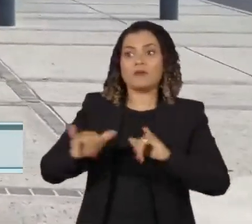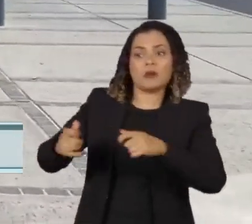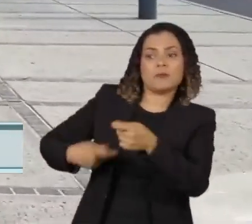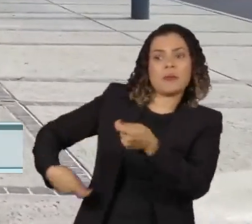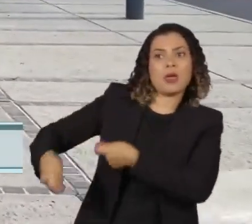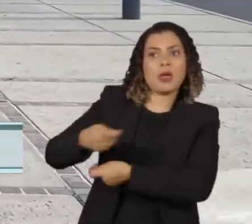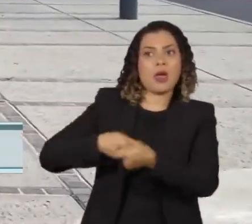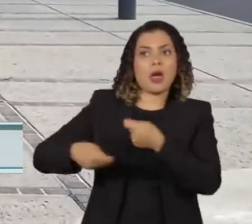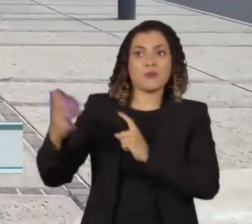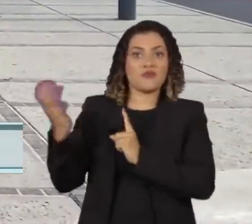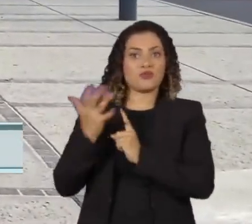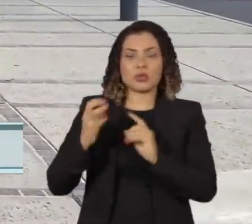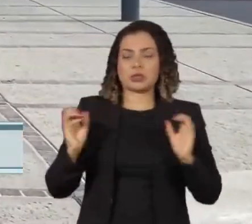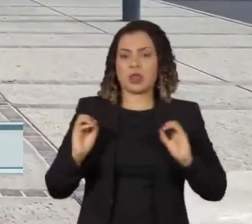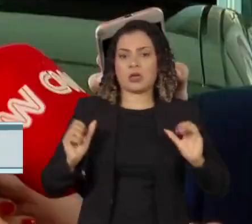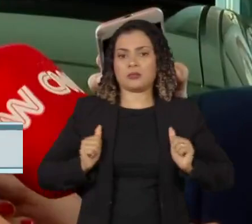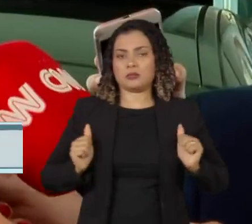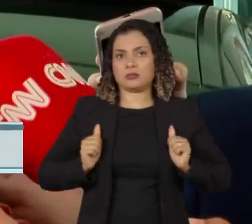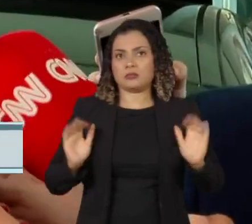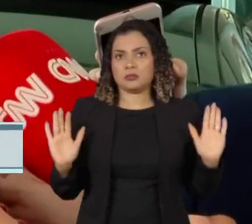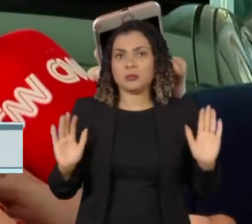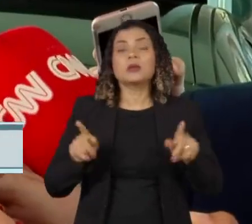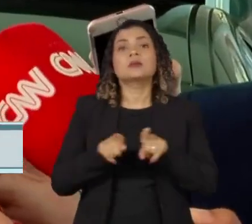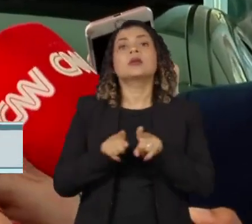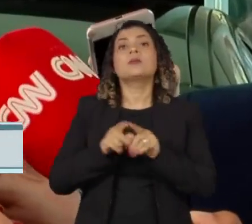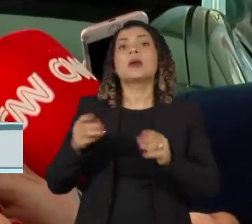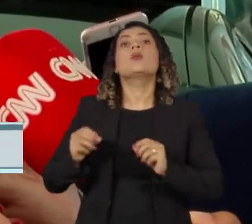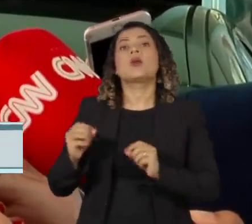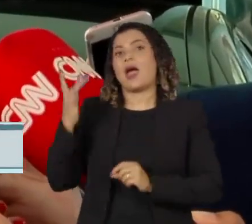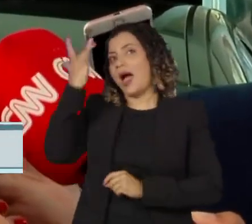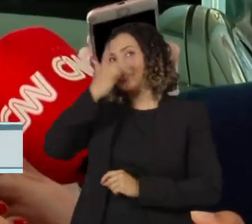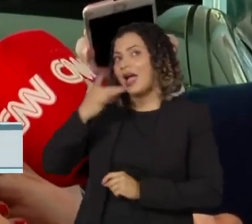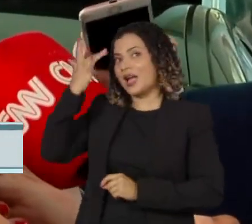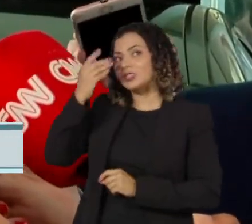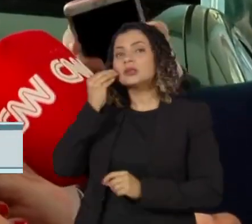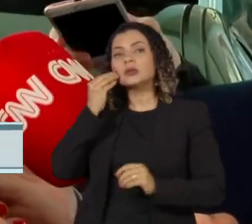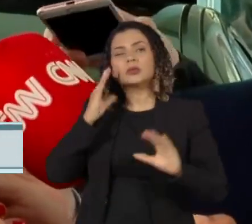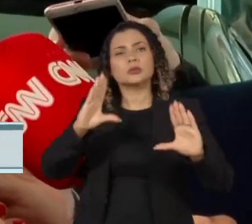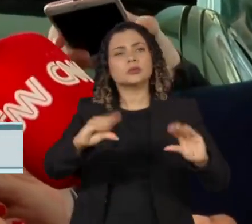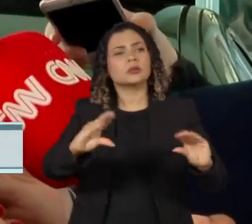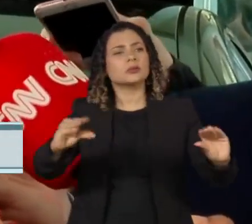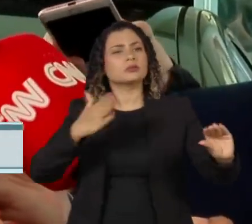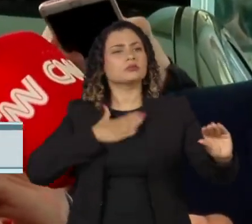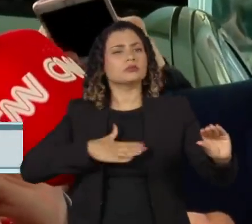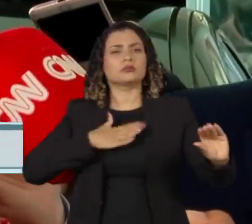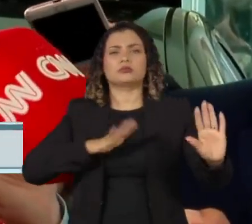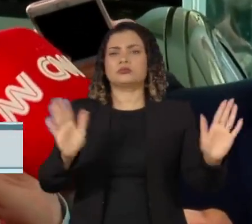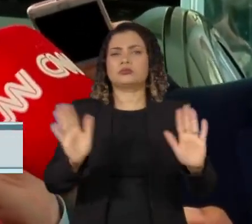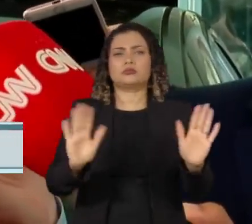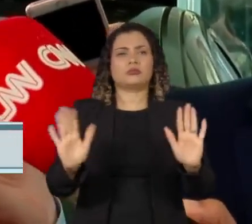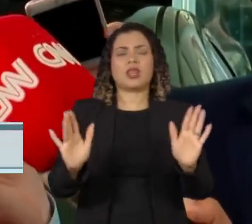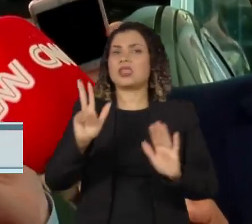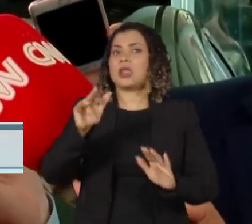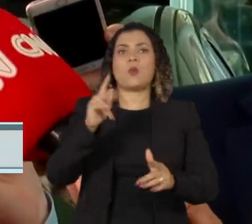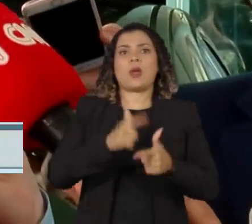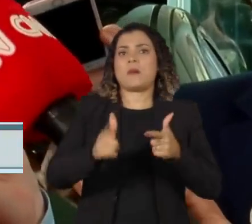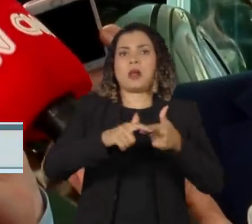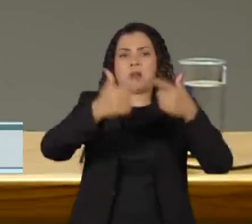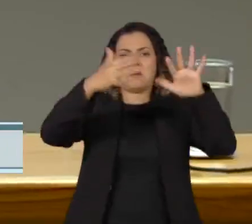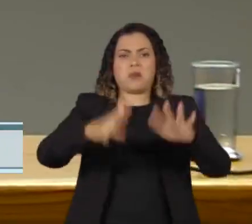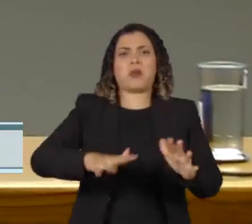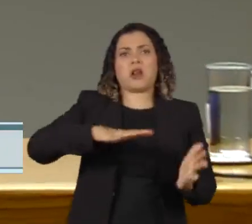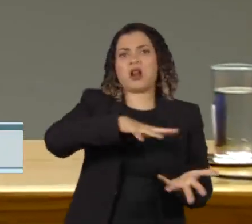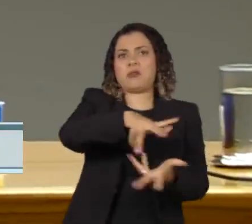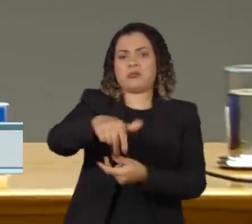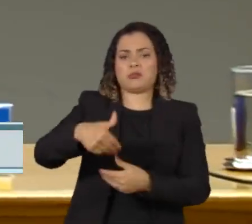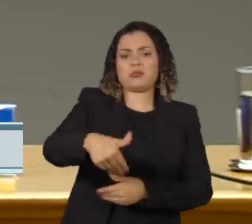que não terão impacto direto. O ministro da Fazenda, Fernando Haddad, tentou minimizar a situação e avaliou que não enxerga uma crise sistêmica global